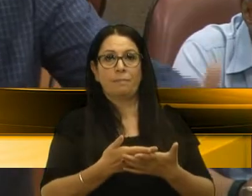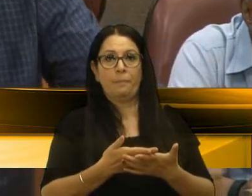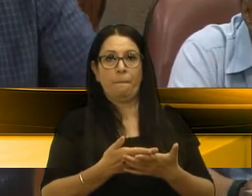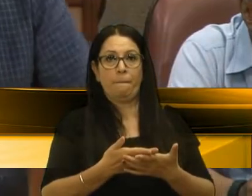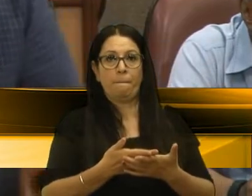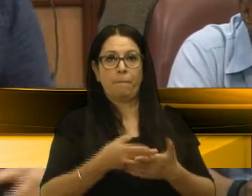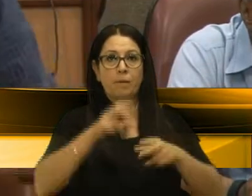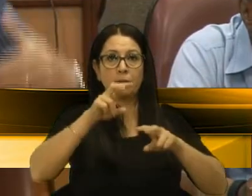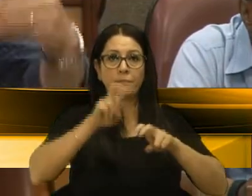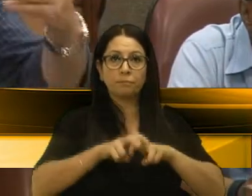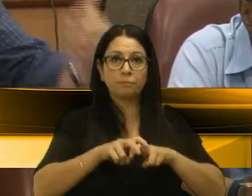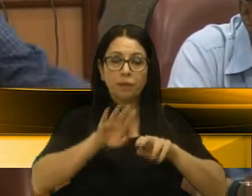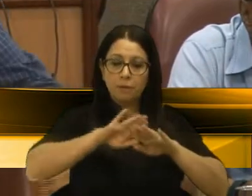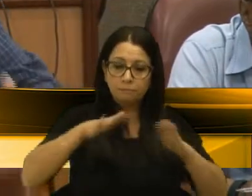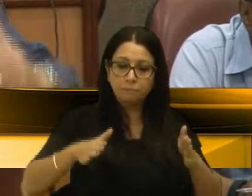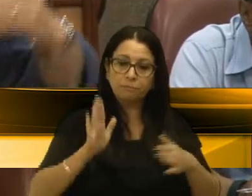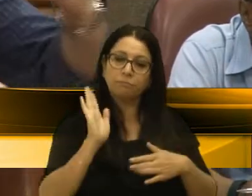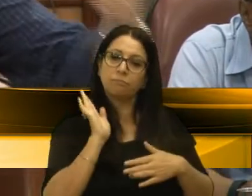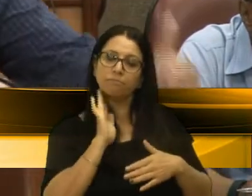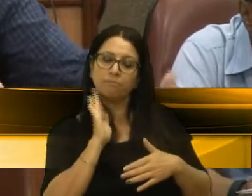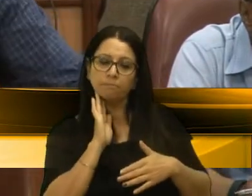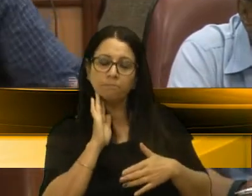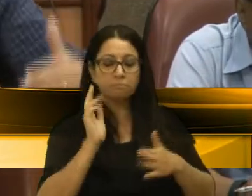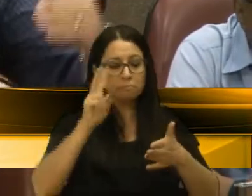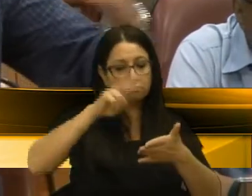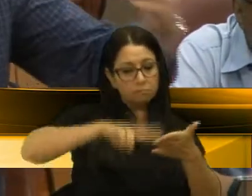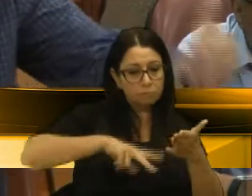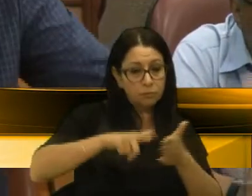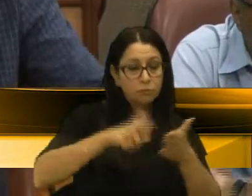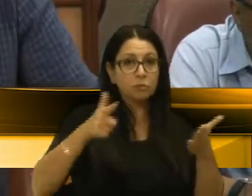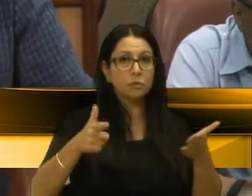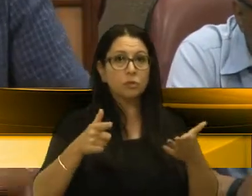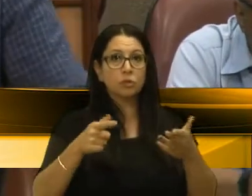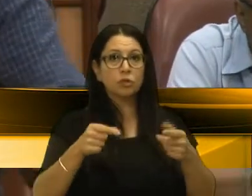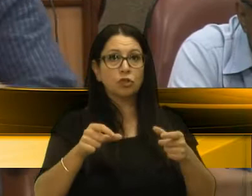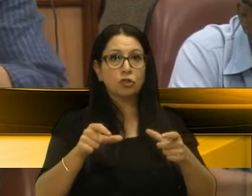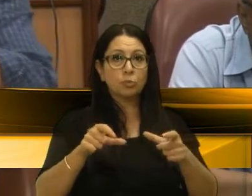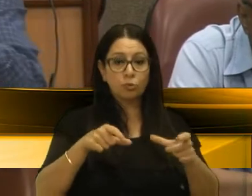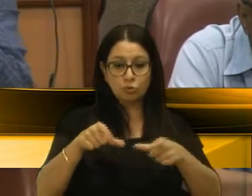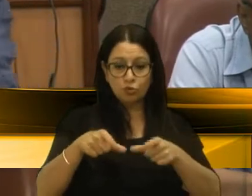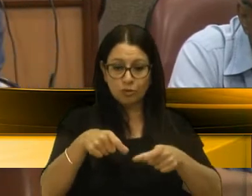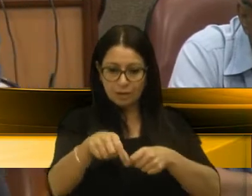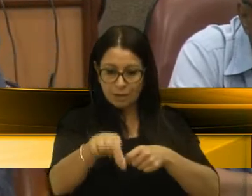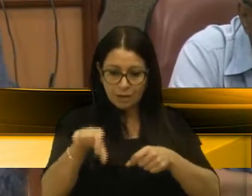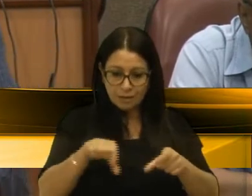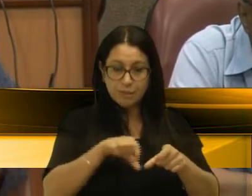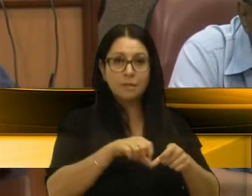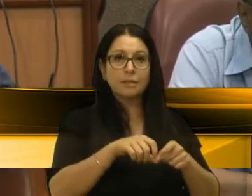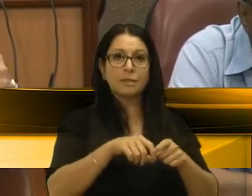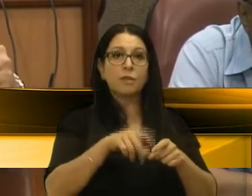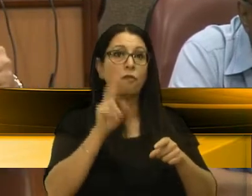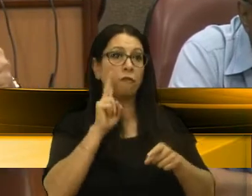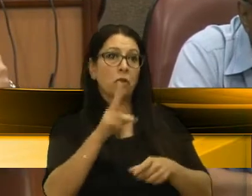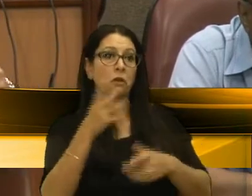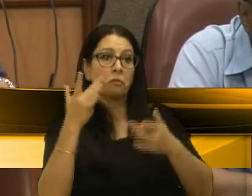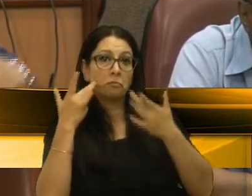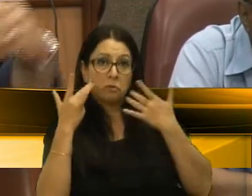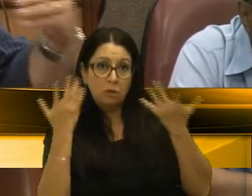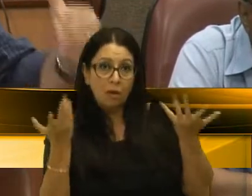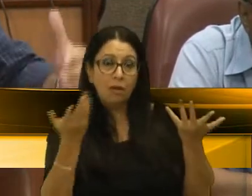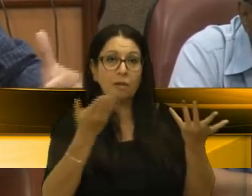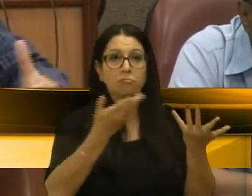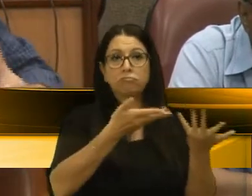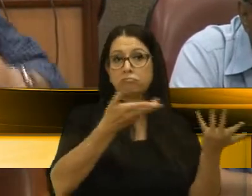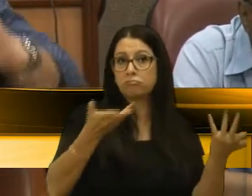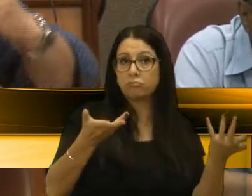uma mesa, bater um papo, ler um jornal, jogar um xadrez, apreciar uma esquete teatral, enfim, a